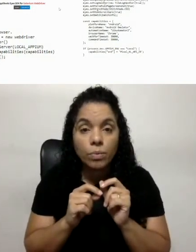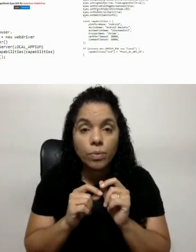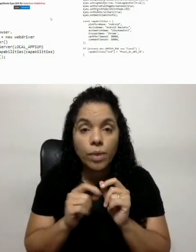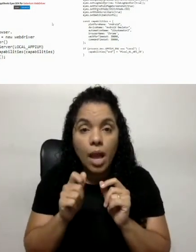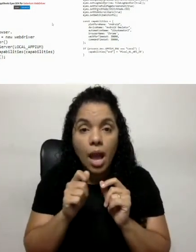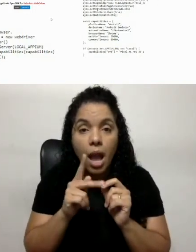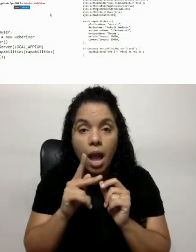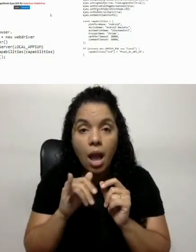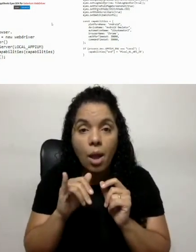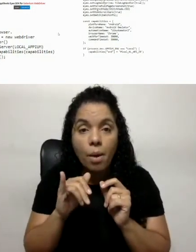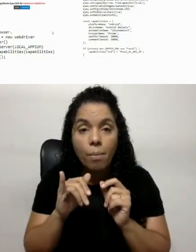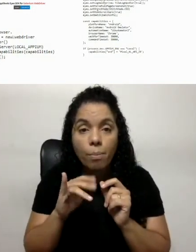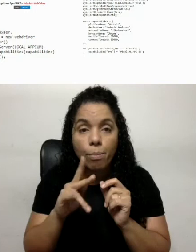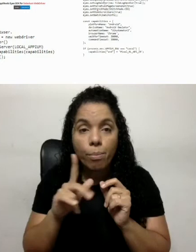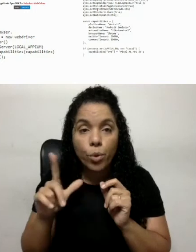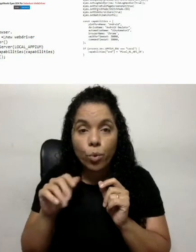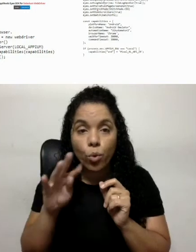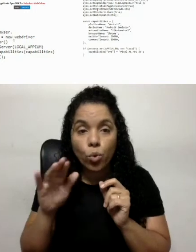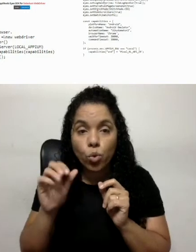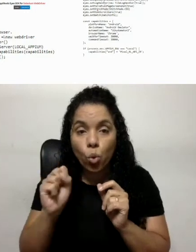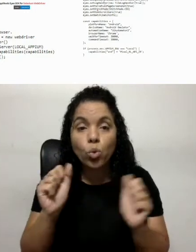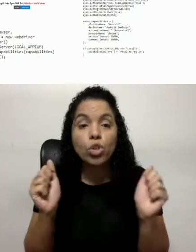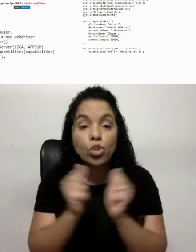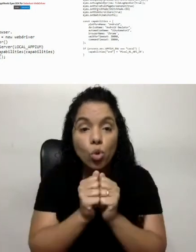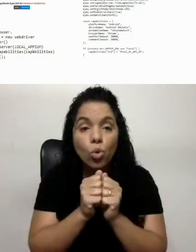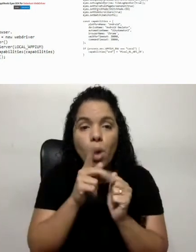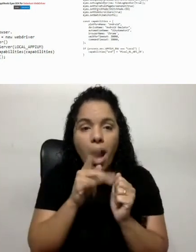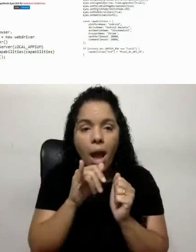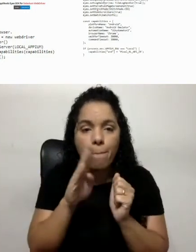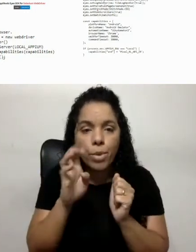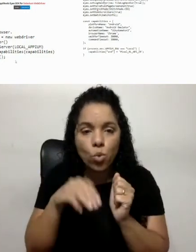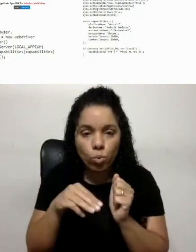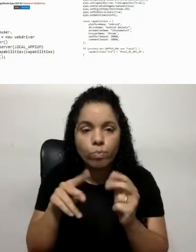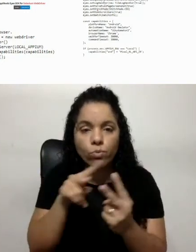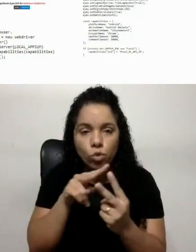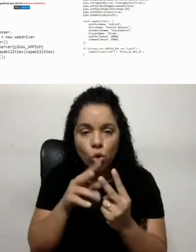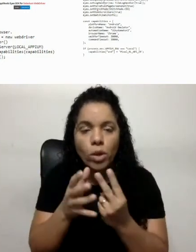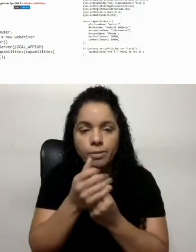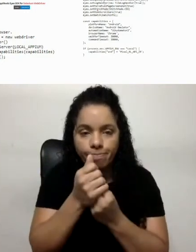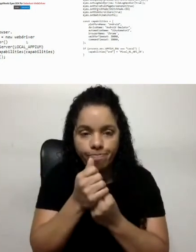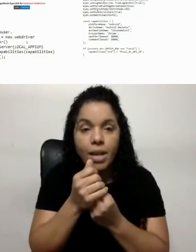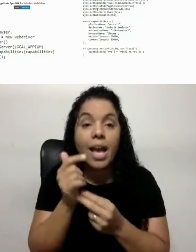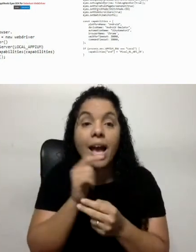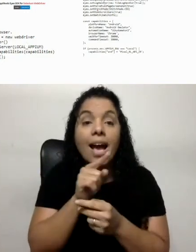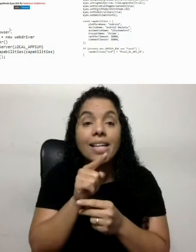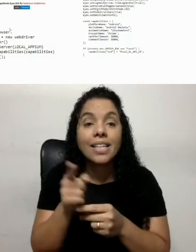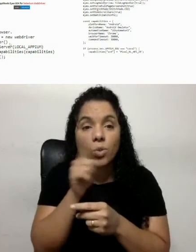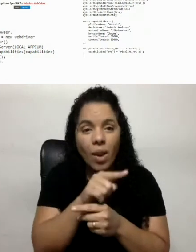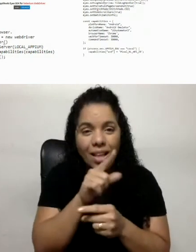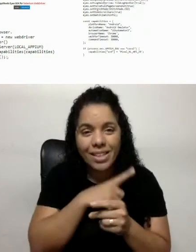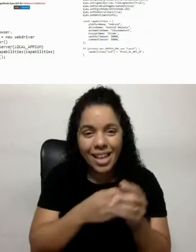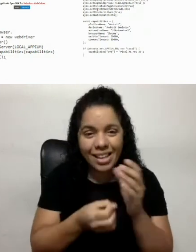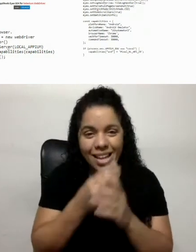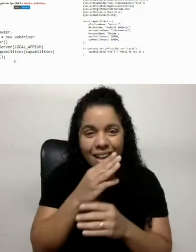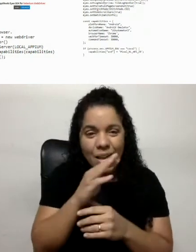Appletools junto com o Appian. Aqui ao lado, a gente tem aqui a criação do browser, né? Então, aqui eu